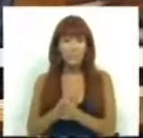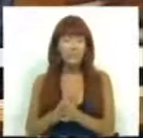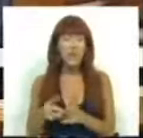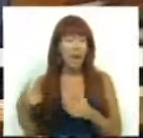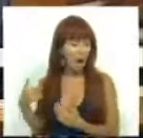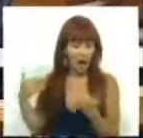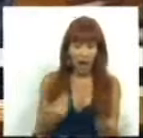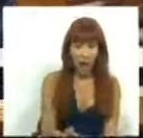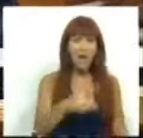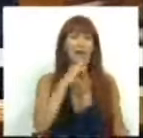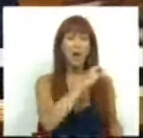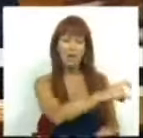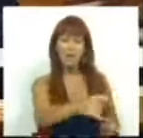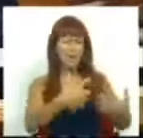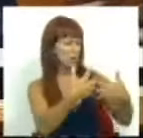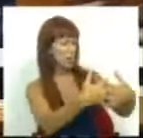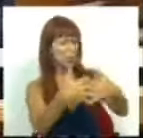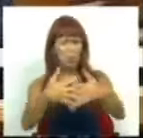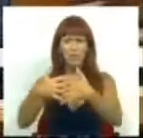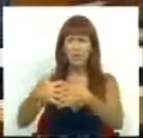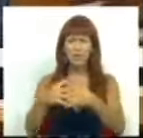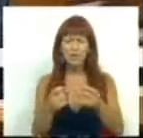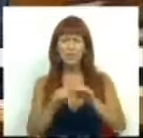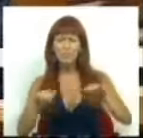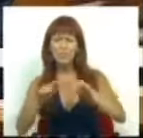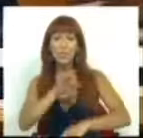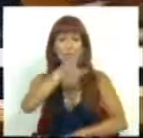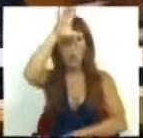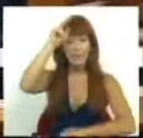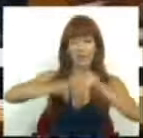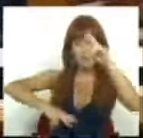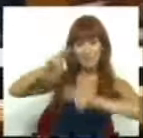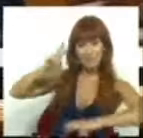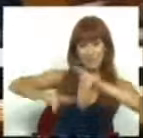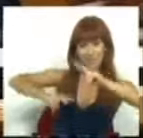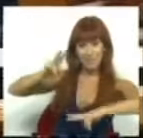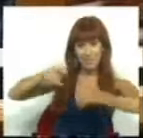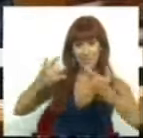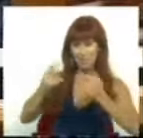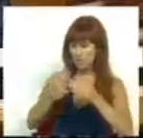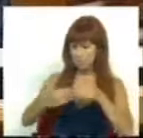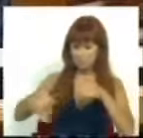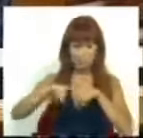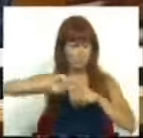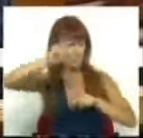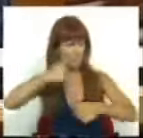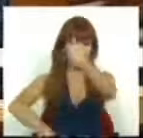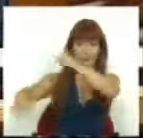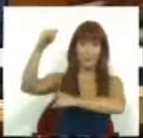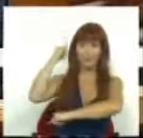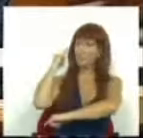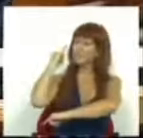às agora avisadas dúvidas e ao gradualismo do Senhor Ministro das Finanças, foi um grande salto à